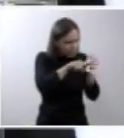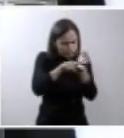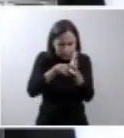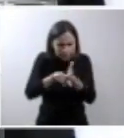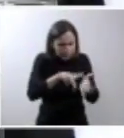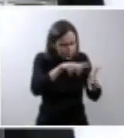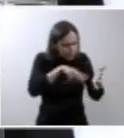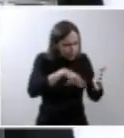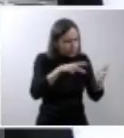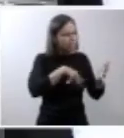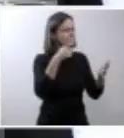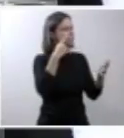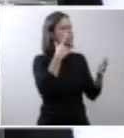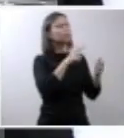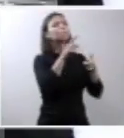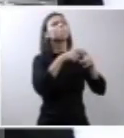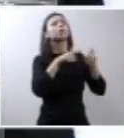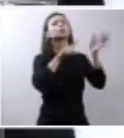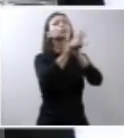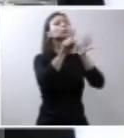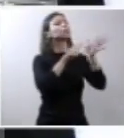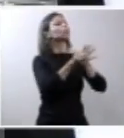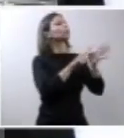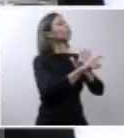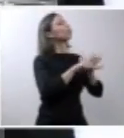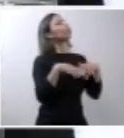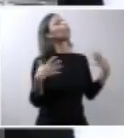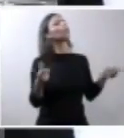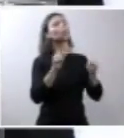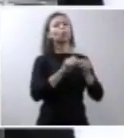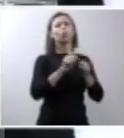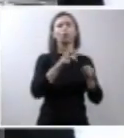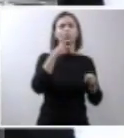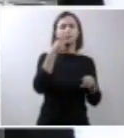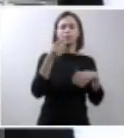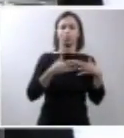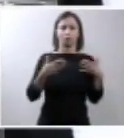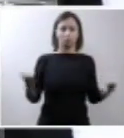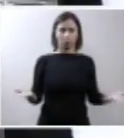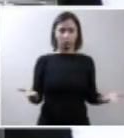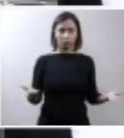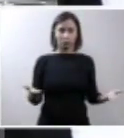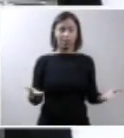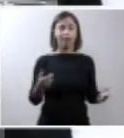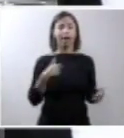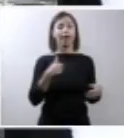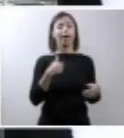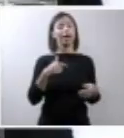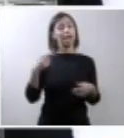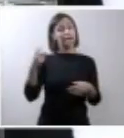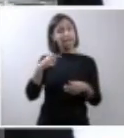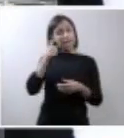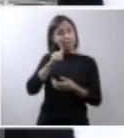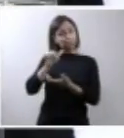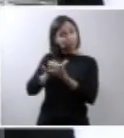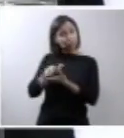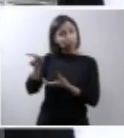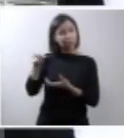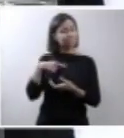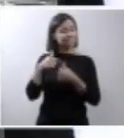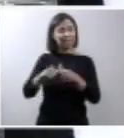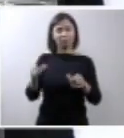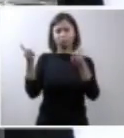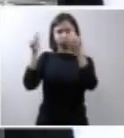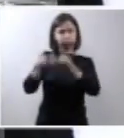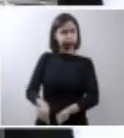o que se estava se falando e o que se estava na barriga da minha esposa. Minha esposa ficou um